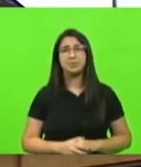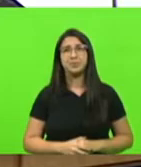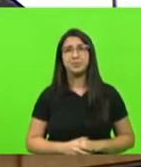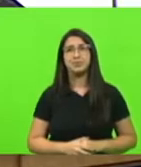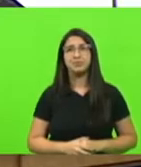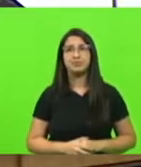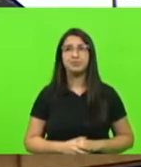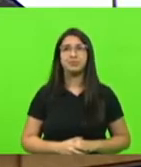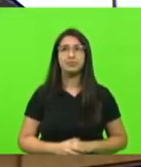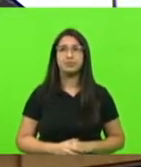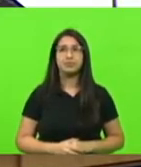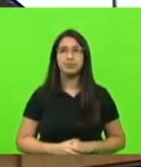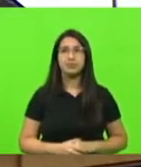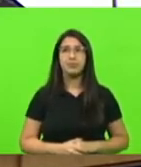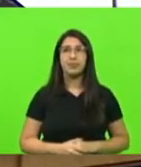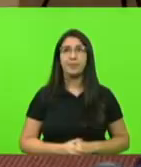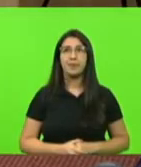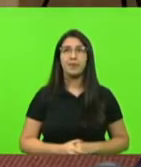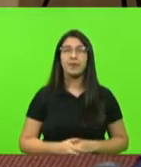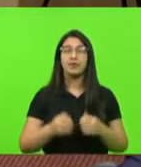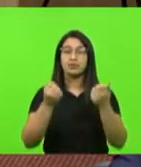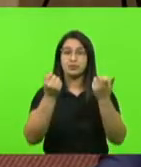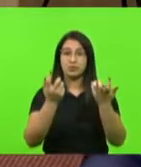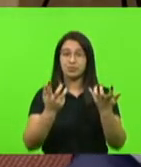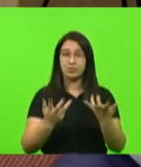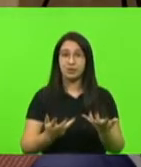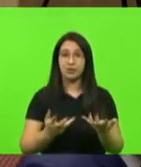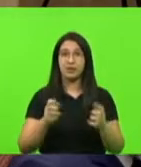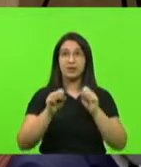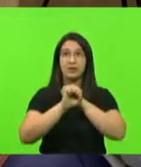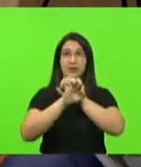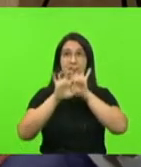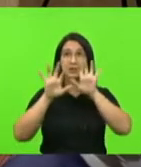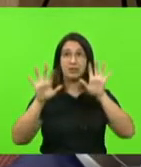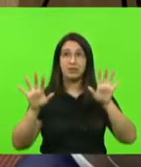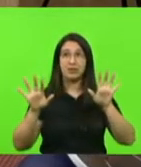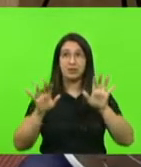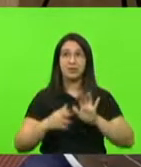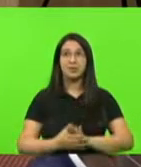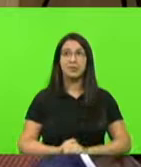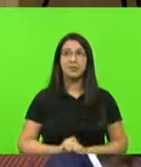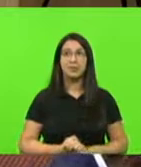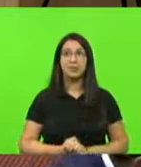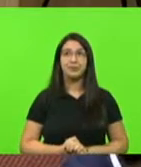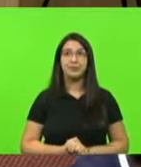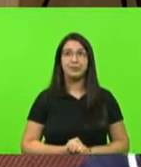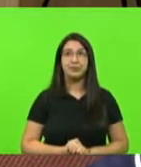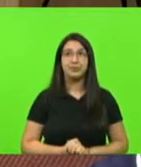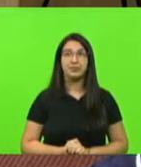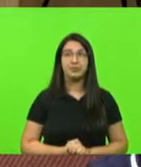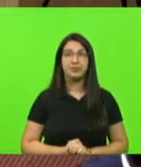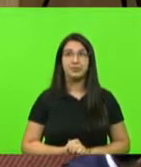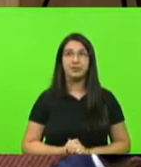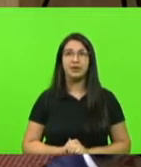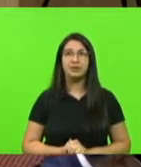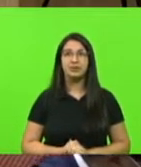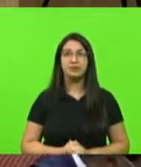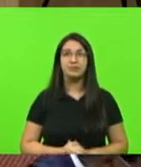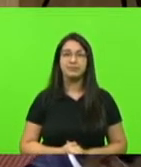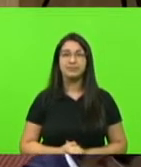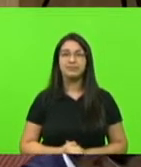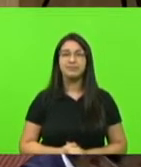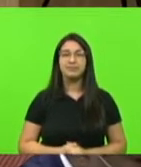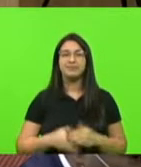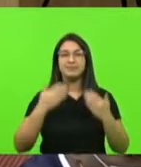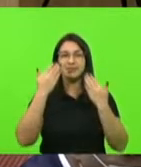assim, pela ordem, eu gostaria só de deixar, eu quero fazer essa luz... com a palavra o deputado Silvio Devec, na sequência, Vossa Excelência, deputado Paulinha. Obrigada. Obrigado,